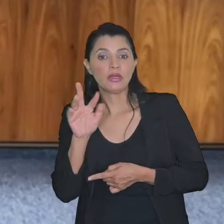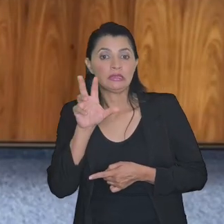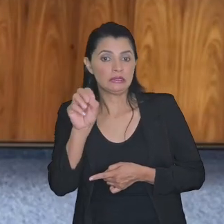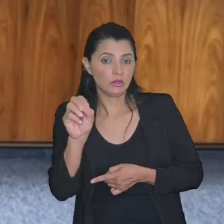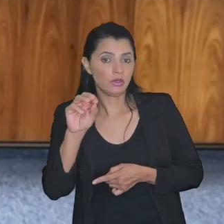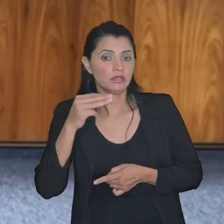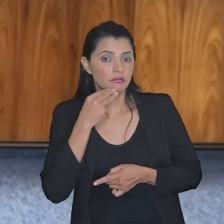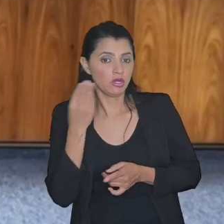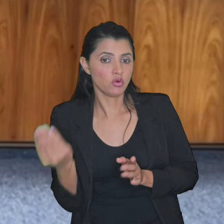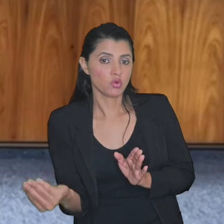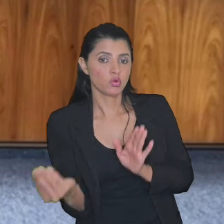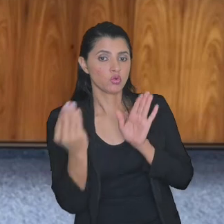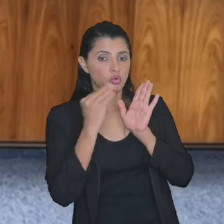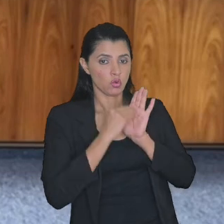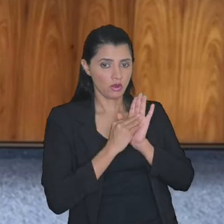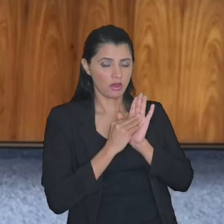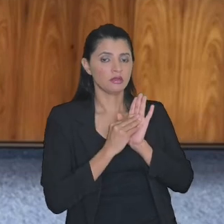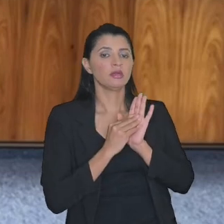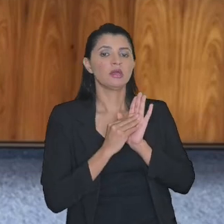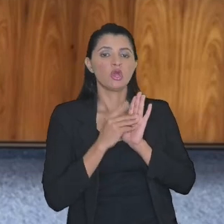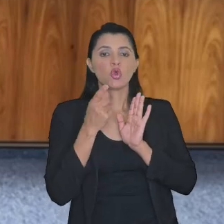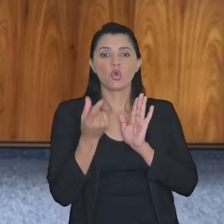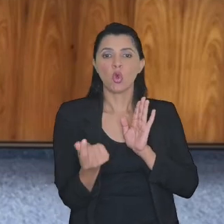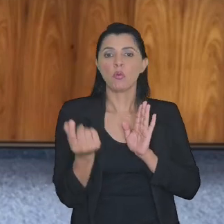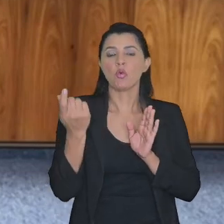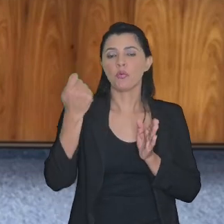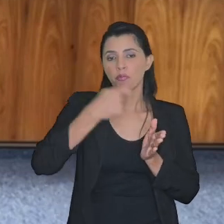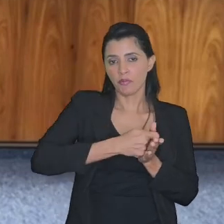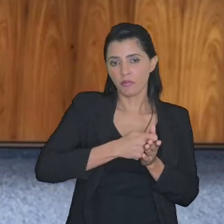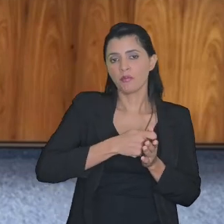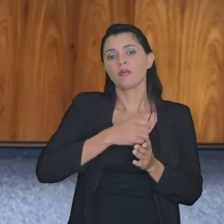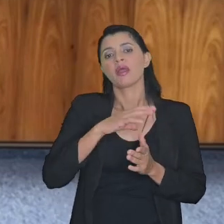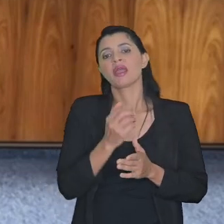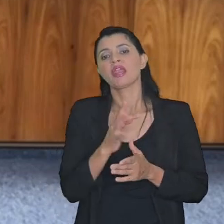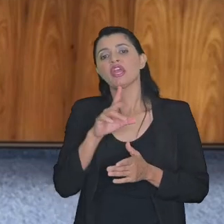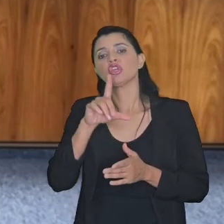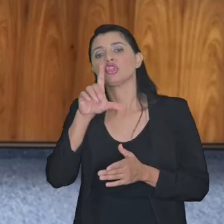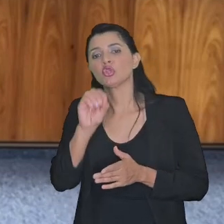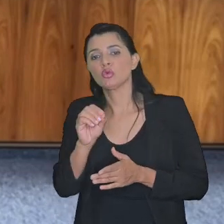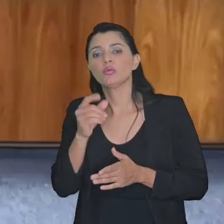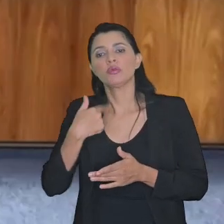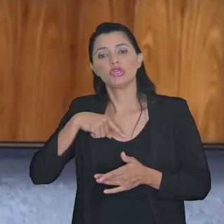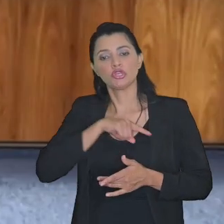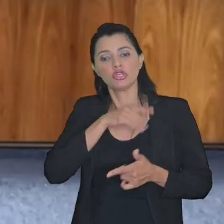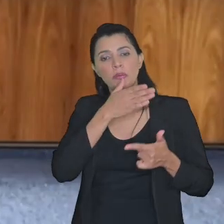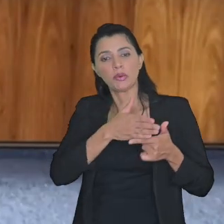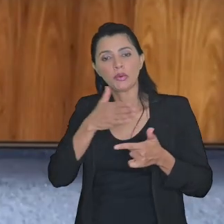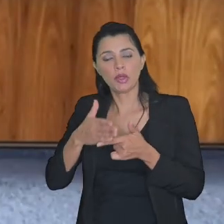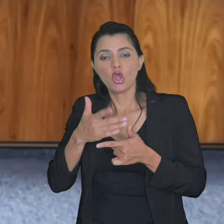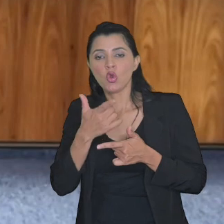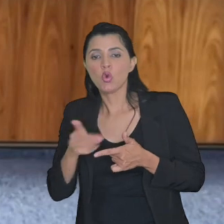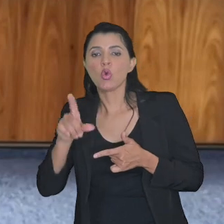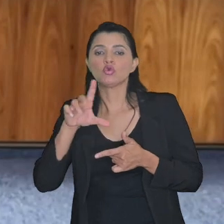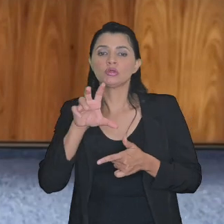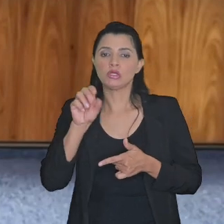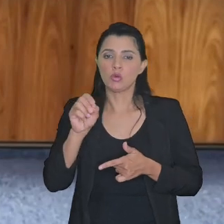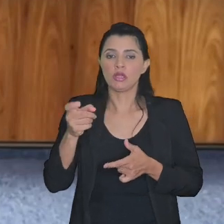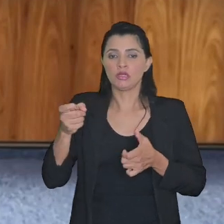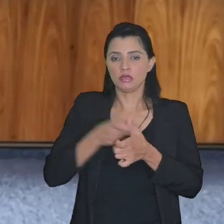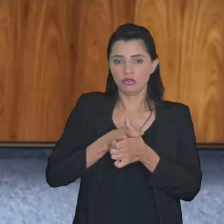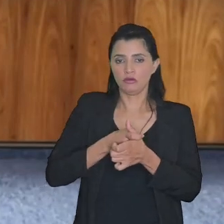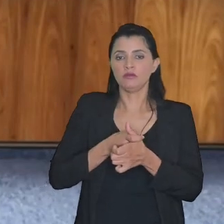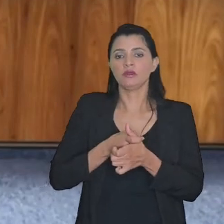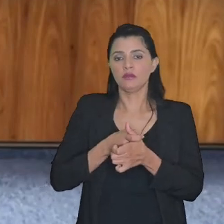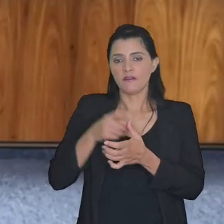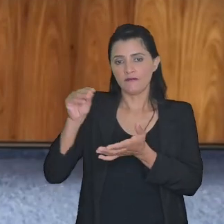são incluídos no sistema como crédito e a gente transaciona parcela os 50 restantes